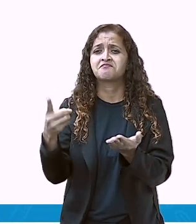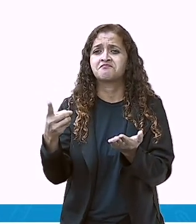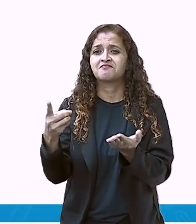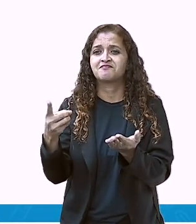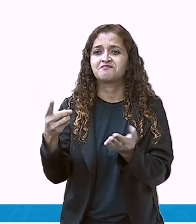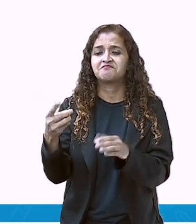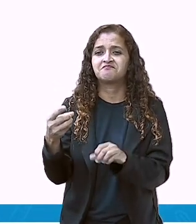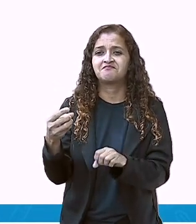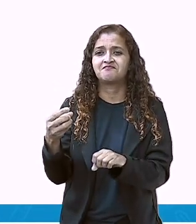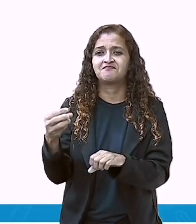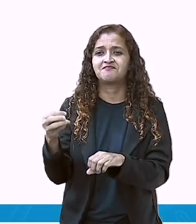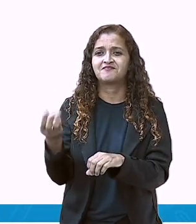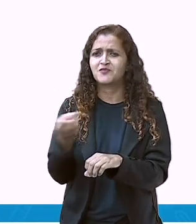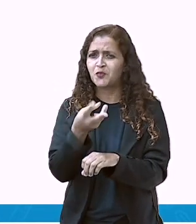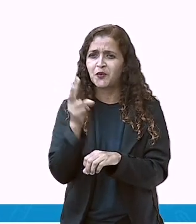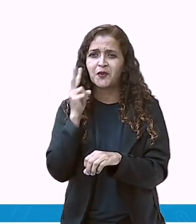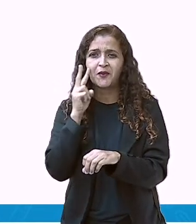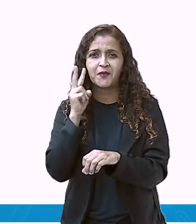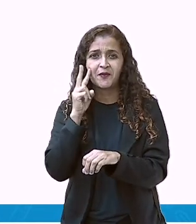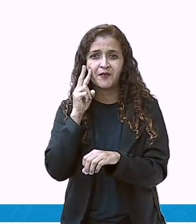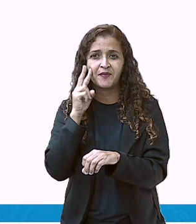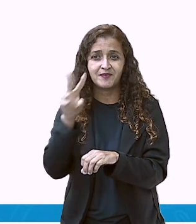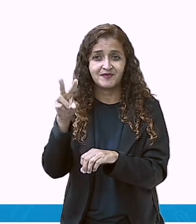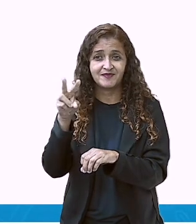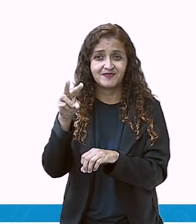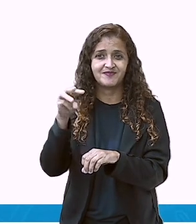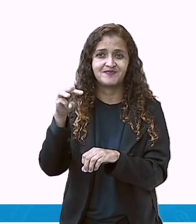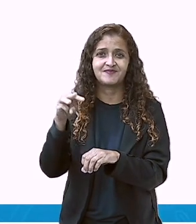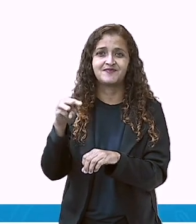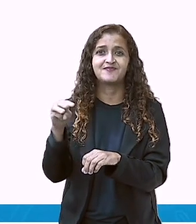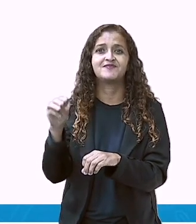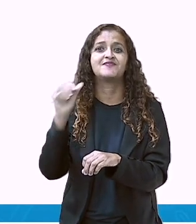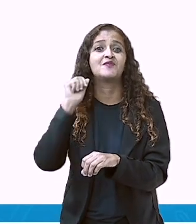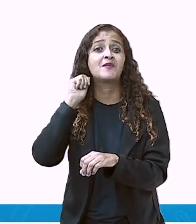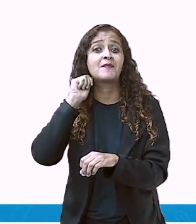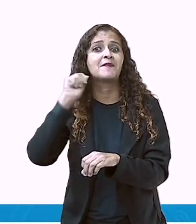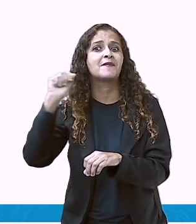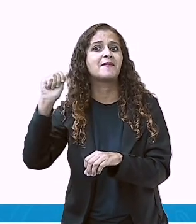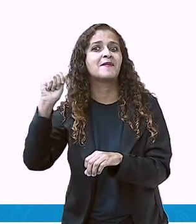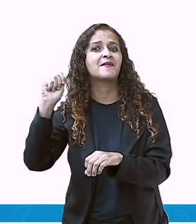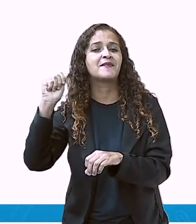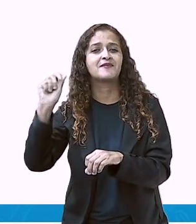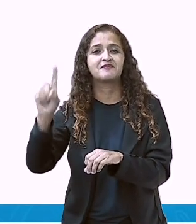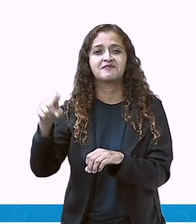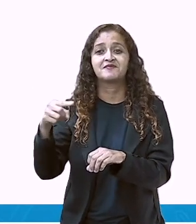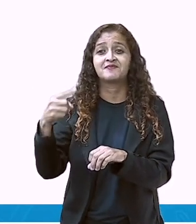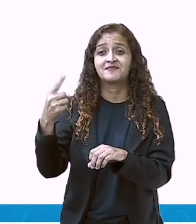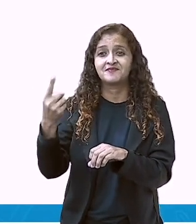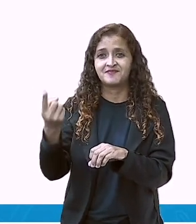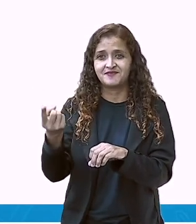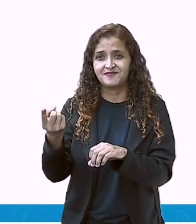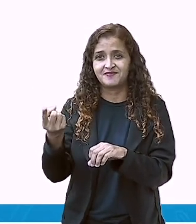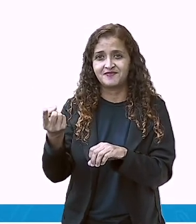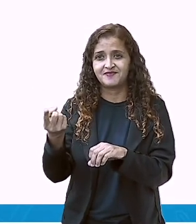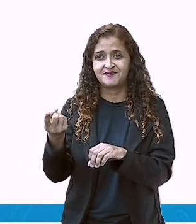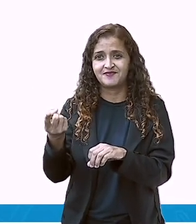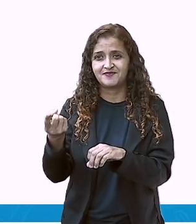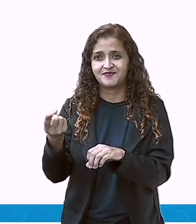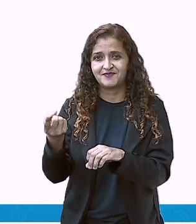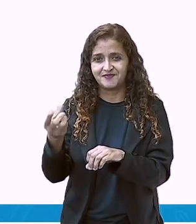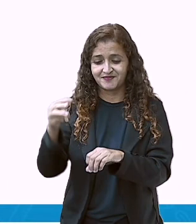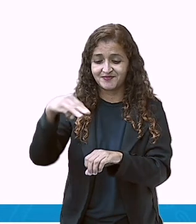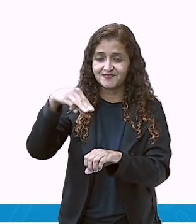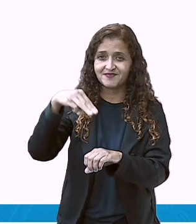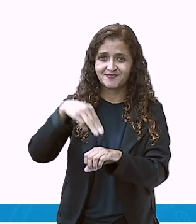do março? Quem lembra? Vem o abril. Abril. E depois do abril? Vocês lembram qual é o